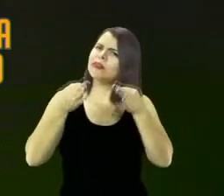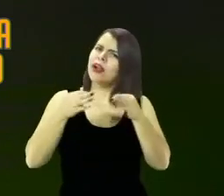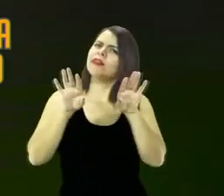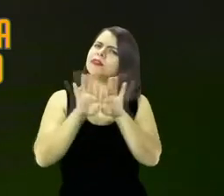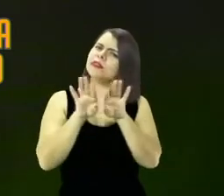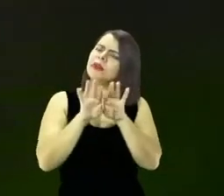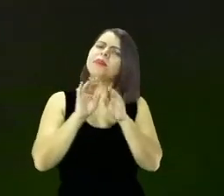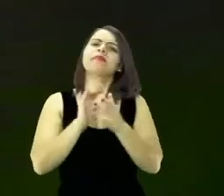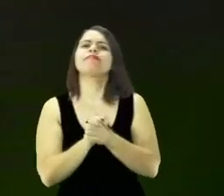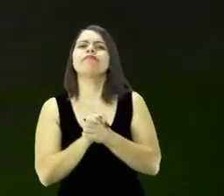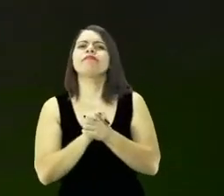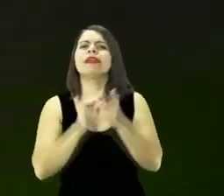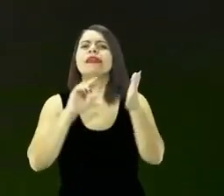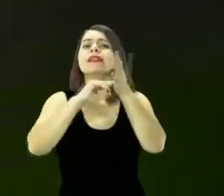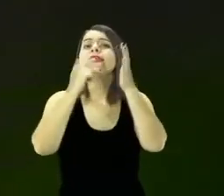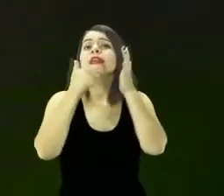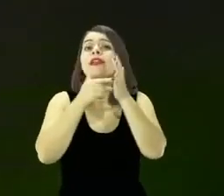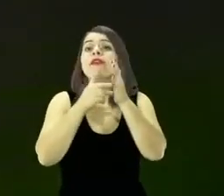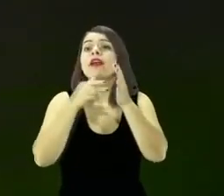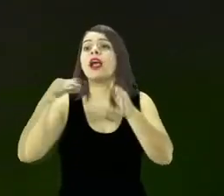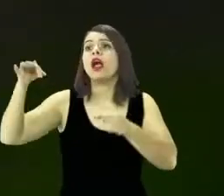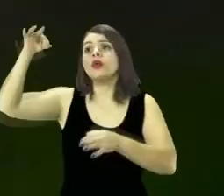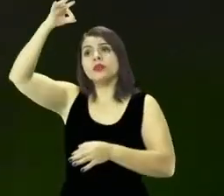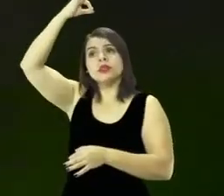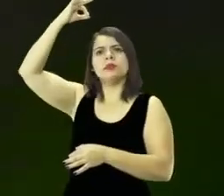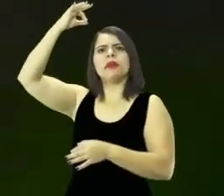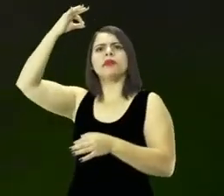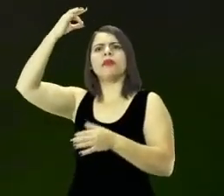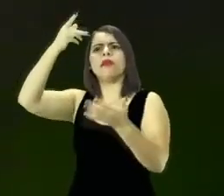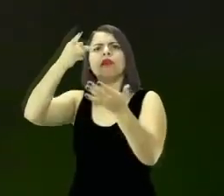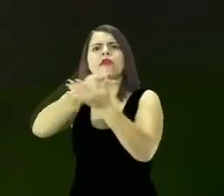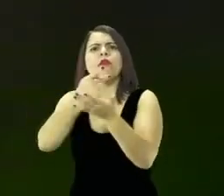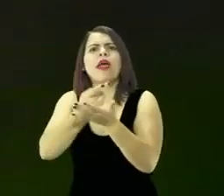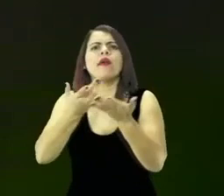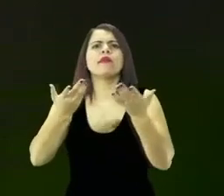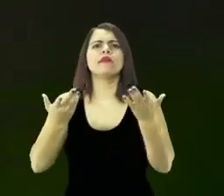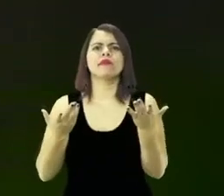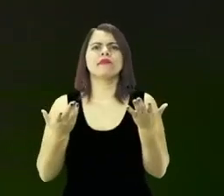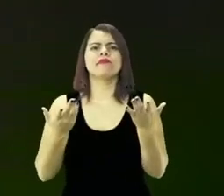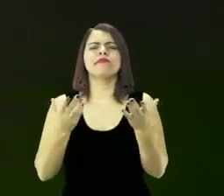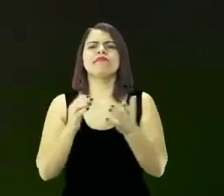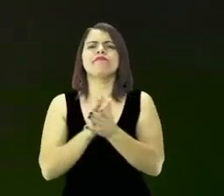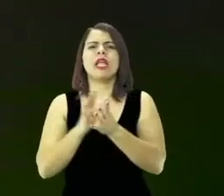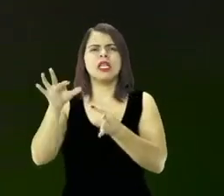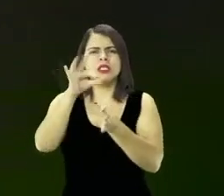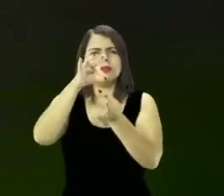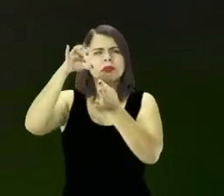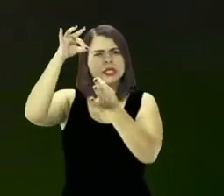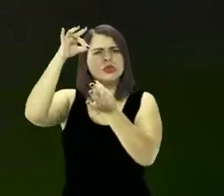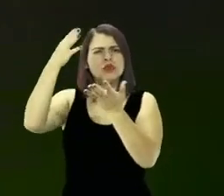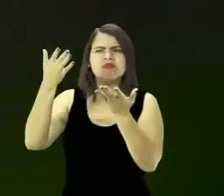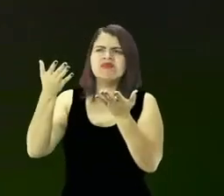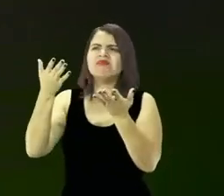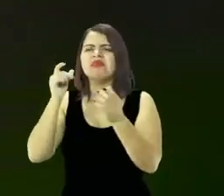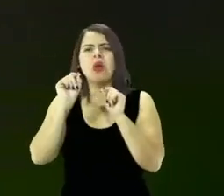O que é o espírito do erro? Ele é uma dinâmica, espírito vem de espíritos, sopro de vida.